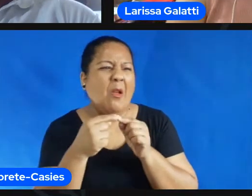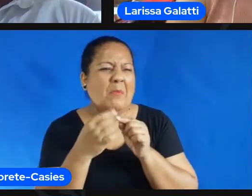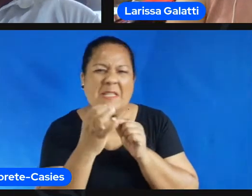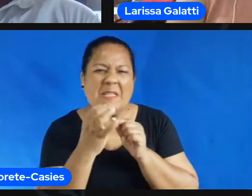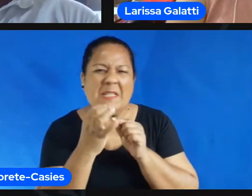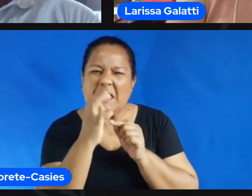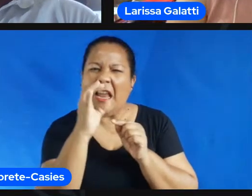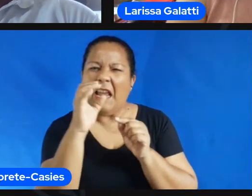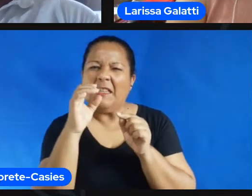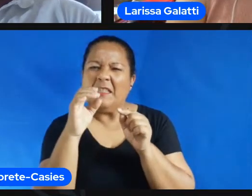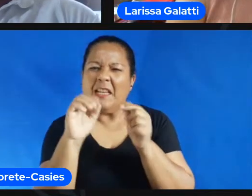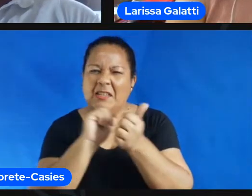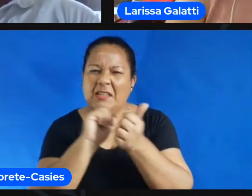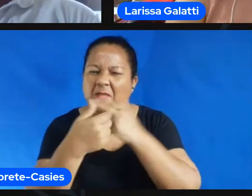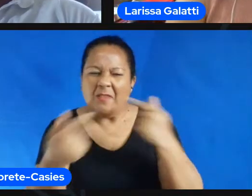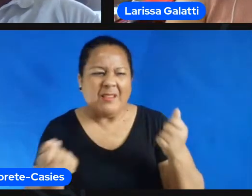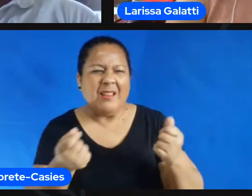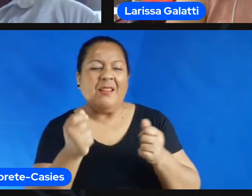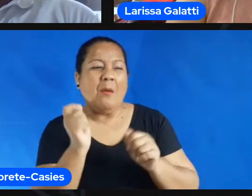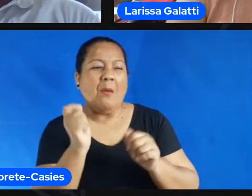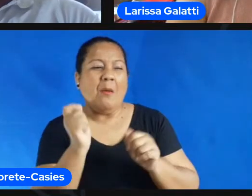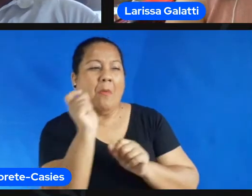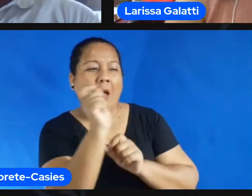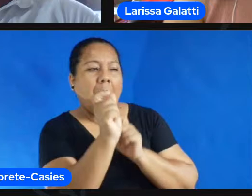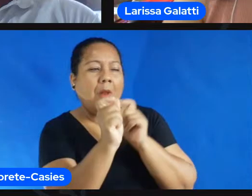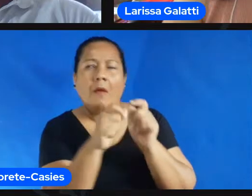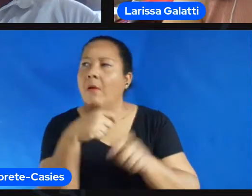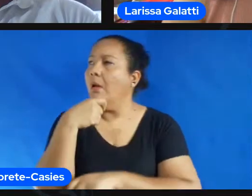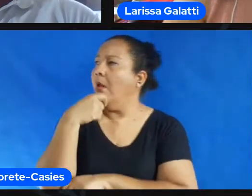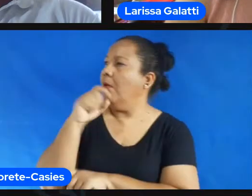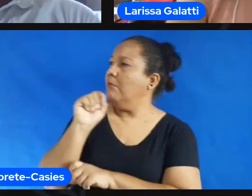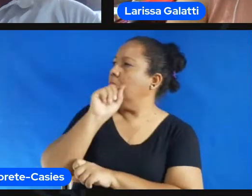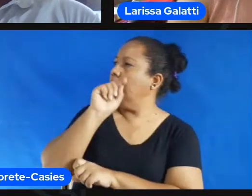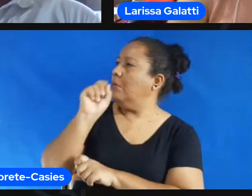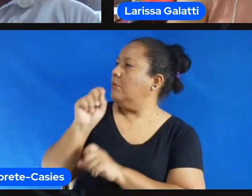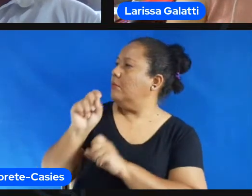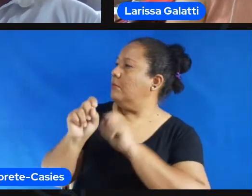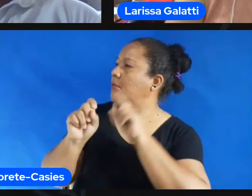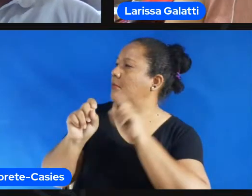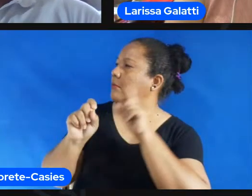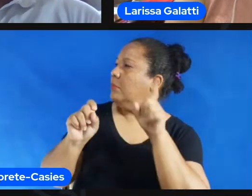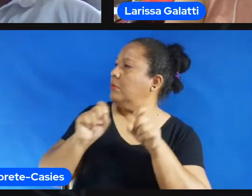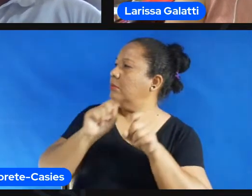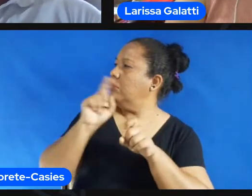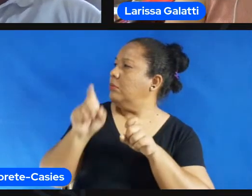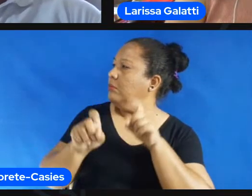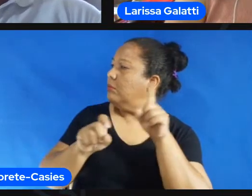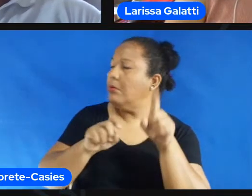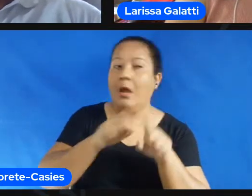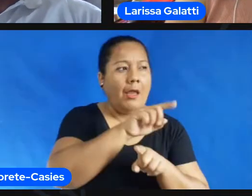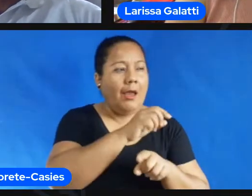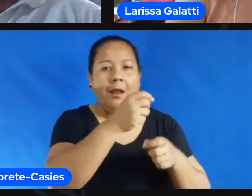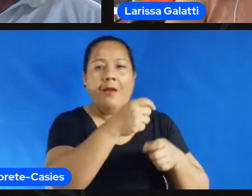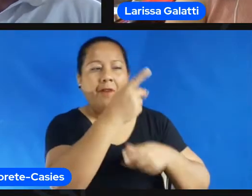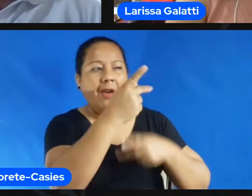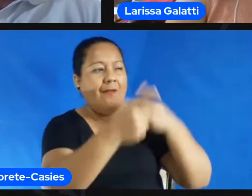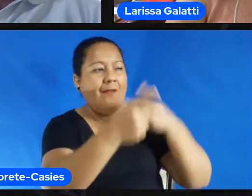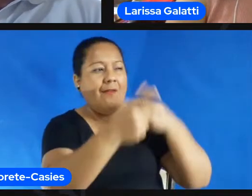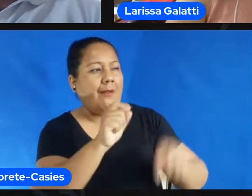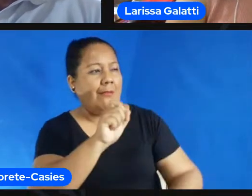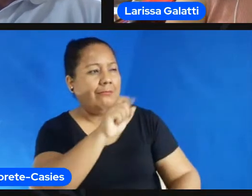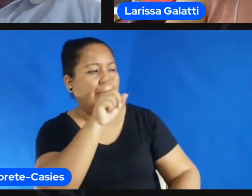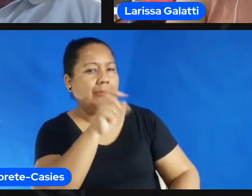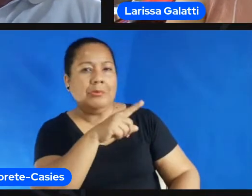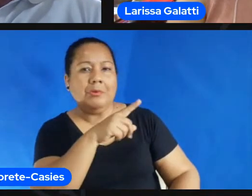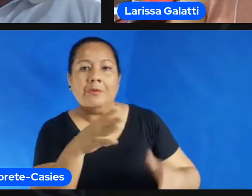dessa questão de pesquisador e pesquisadora treinador e treinadora mesma coisa o professor e a professora né eu vejo muito paralelo entre os